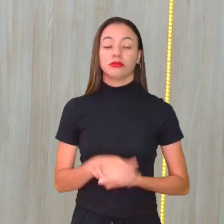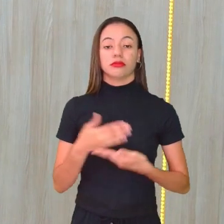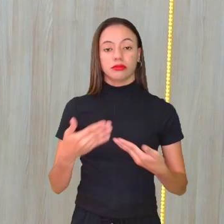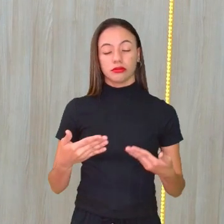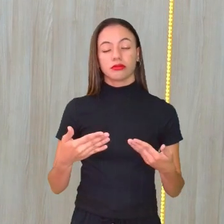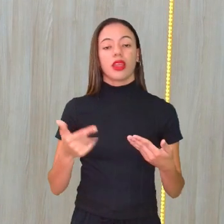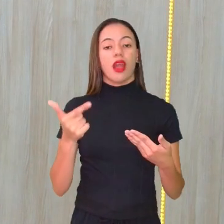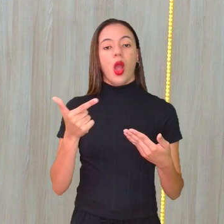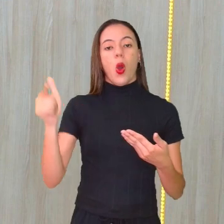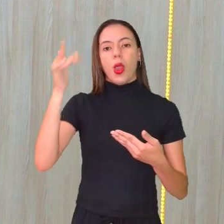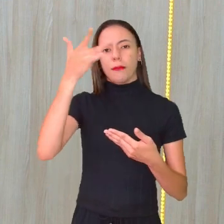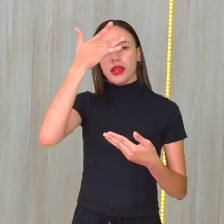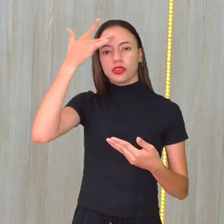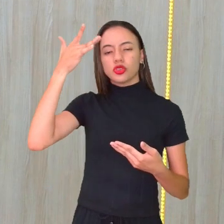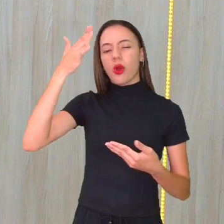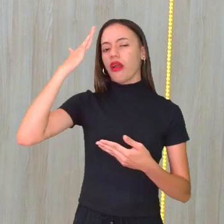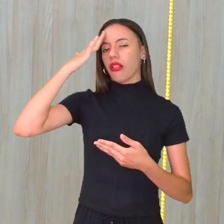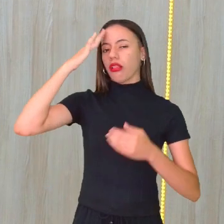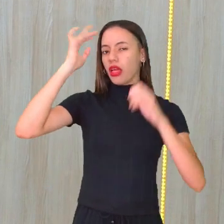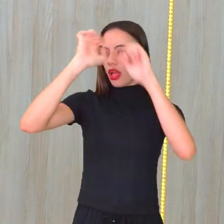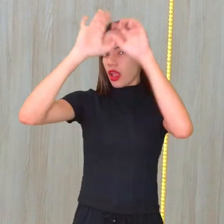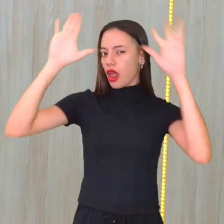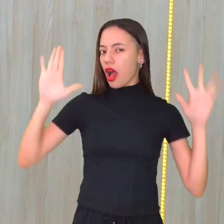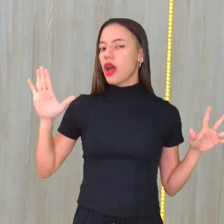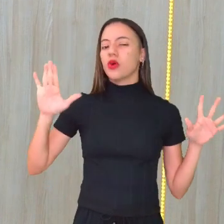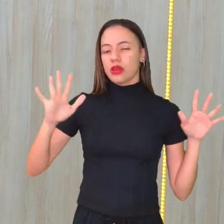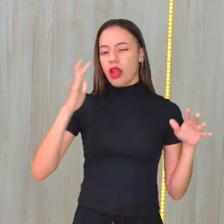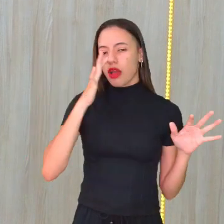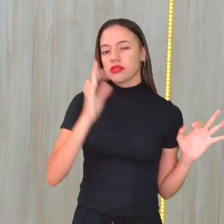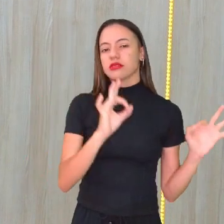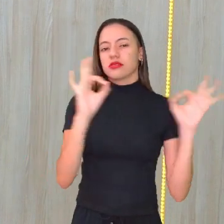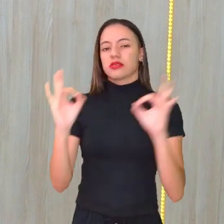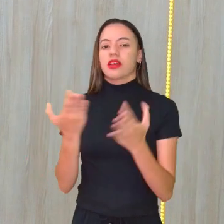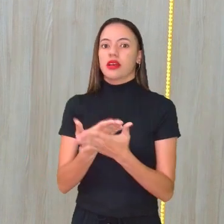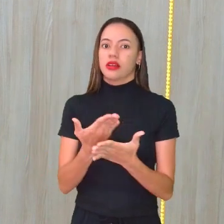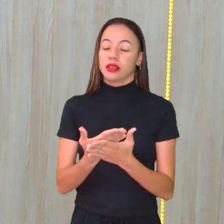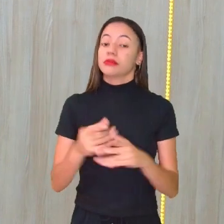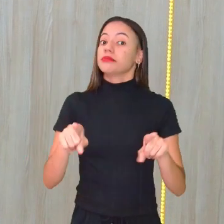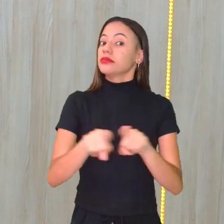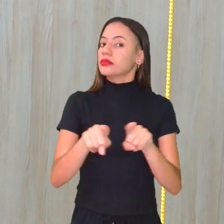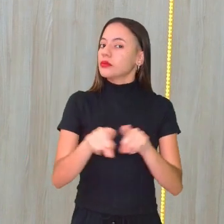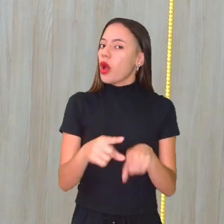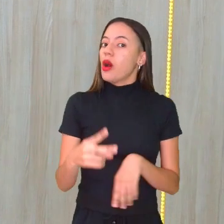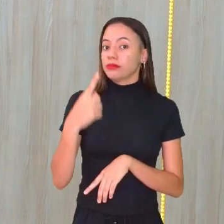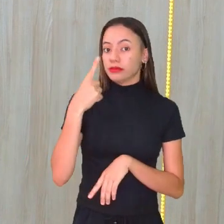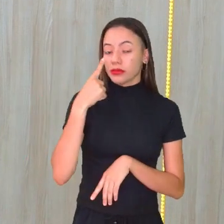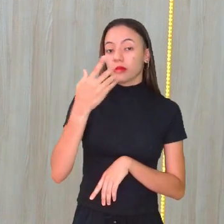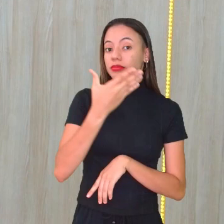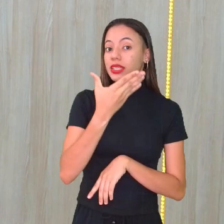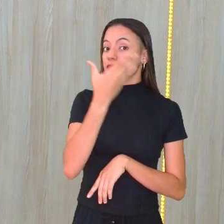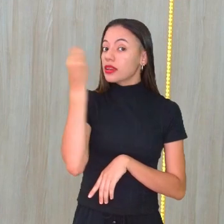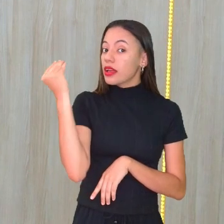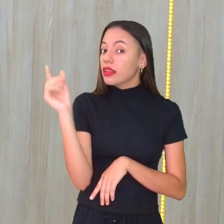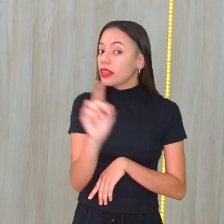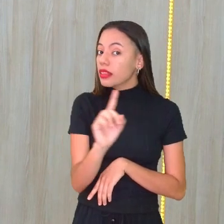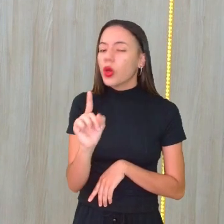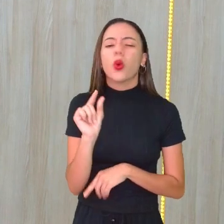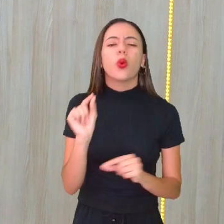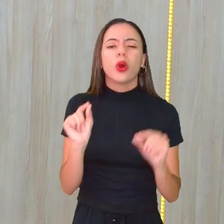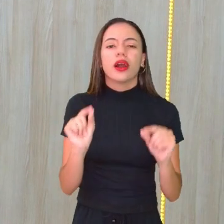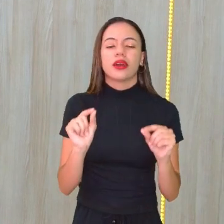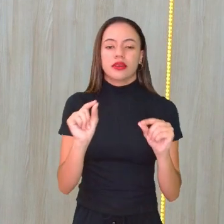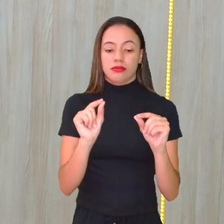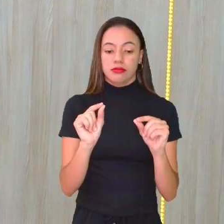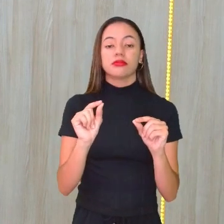pessoas possam compreender, acompanhar, tá certo? E também não esquecer que vocês podem assistir essa